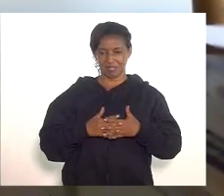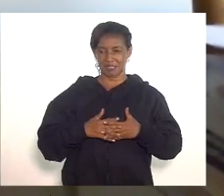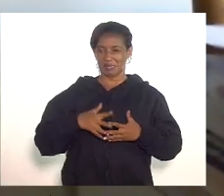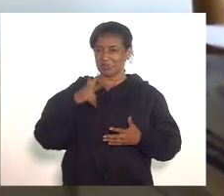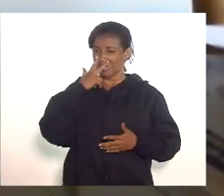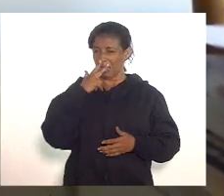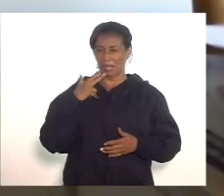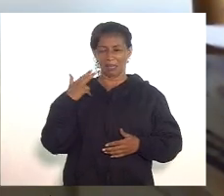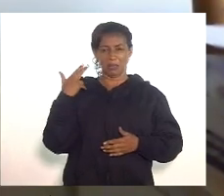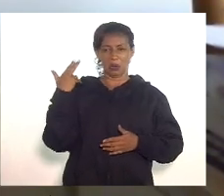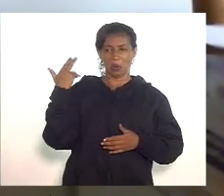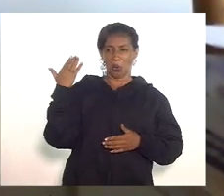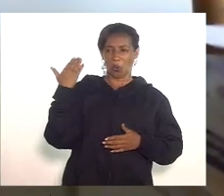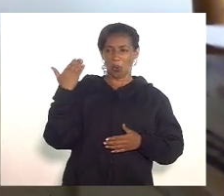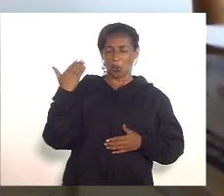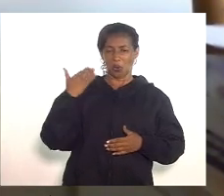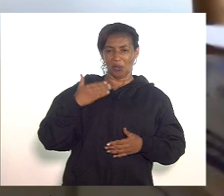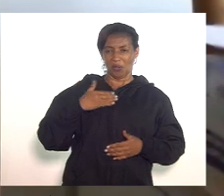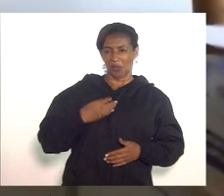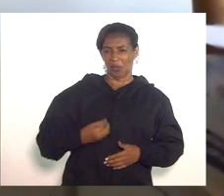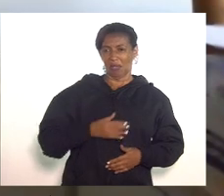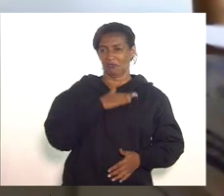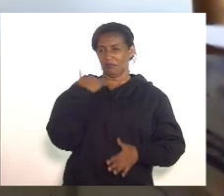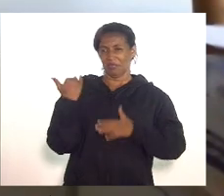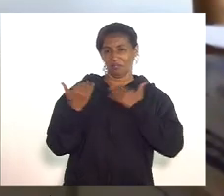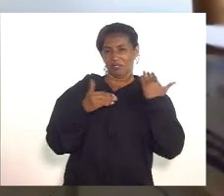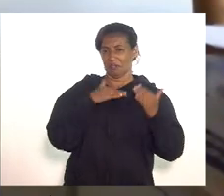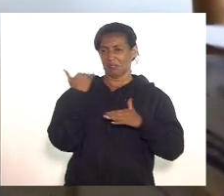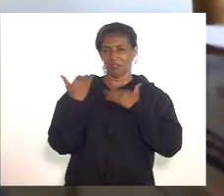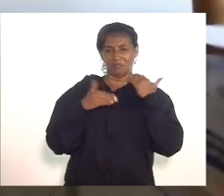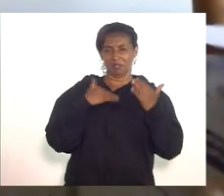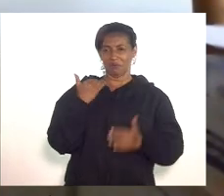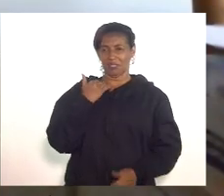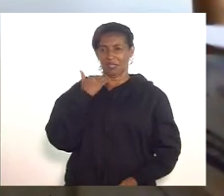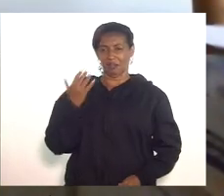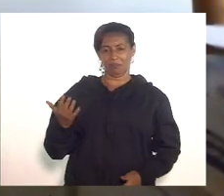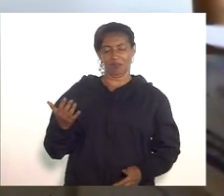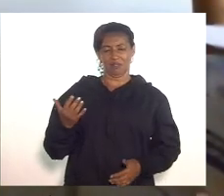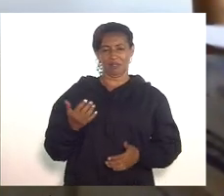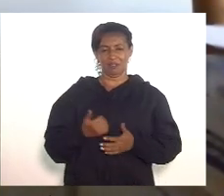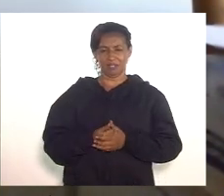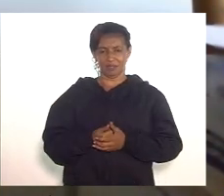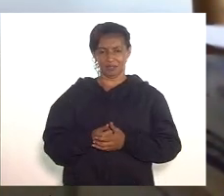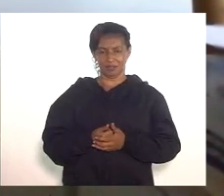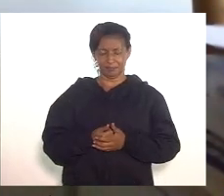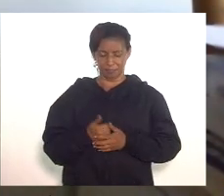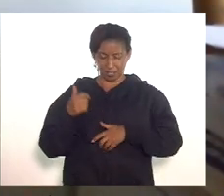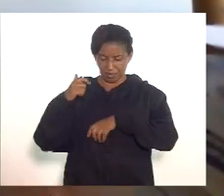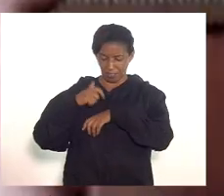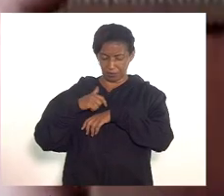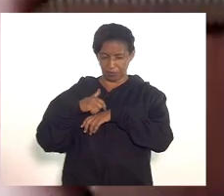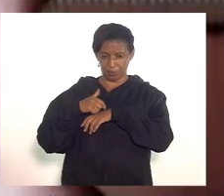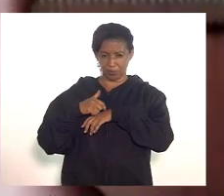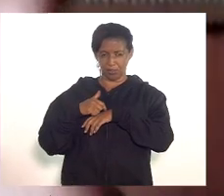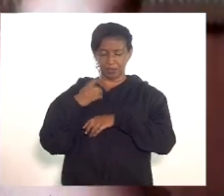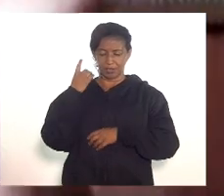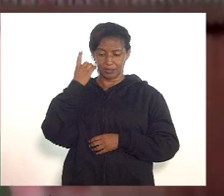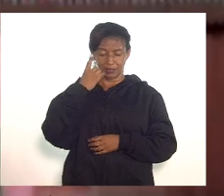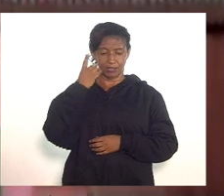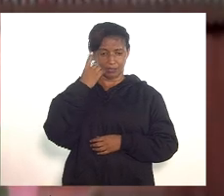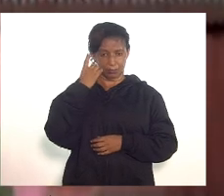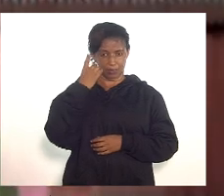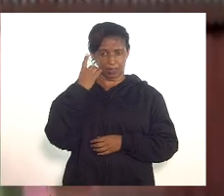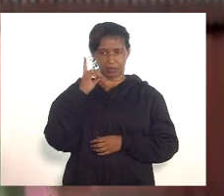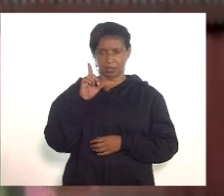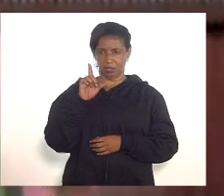as vidas dos brasileiros ainda há pouco verificava deputada Lucinha